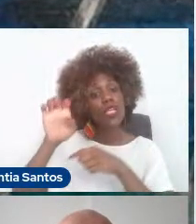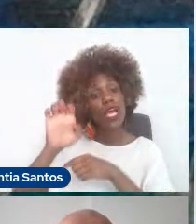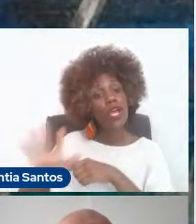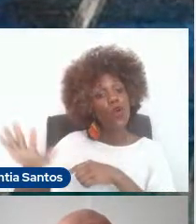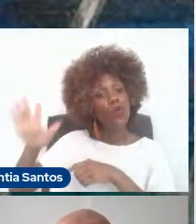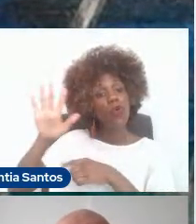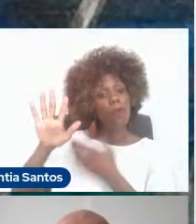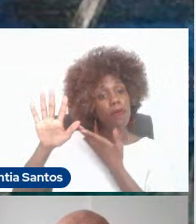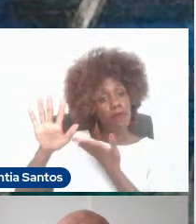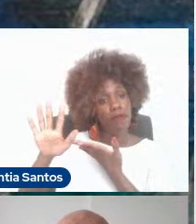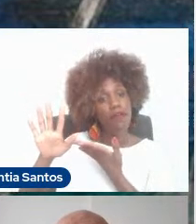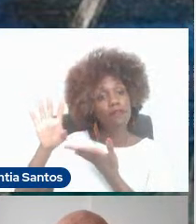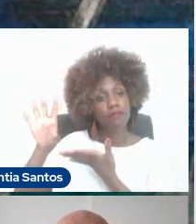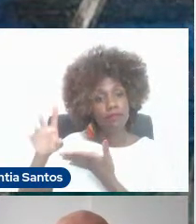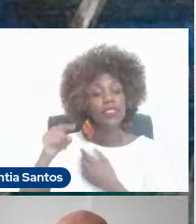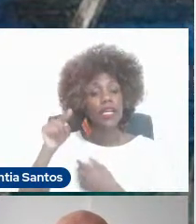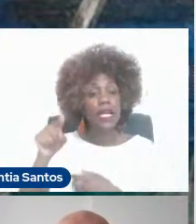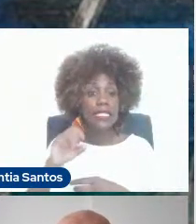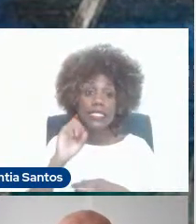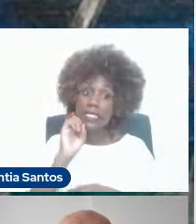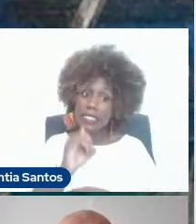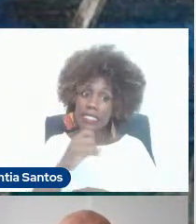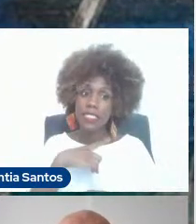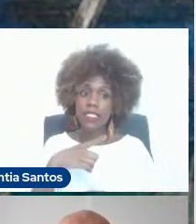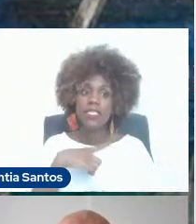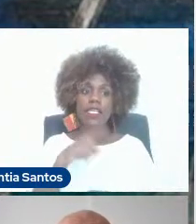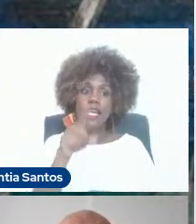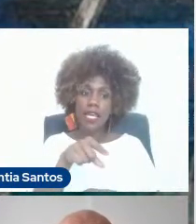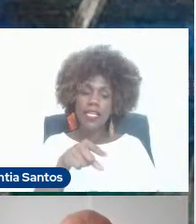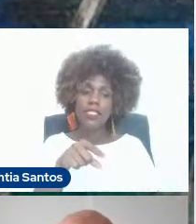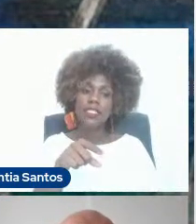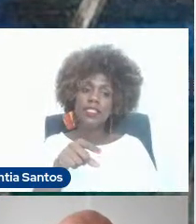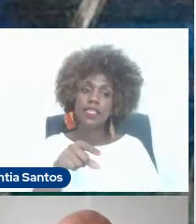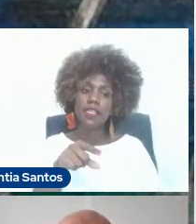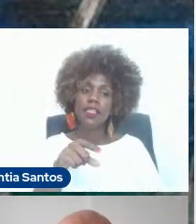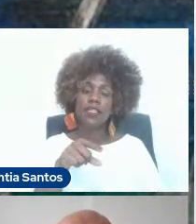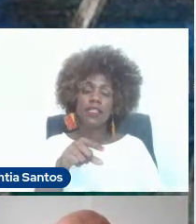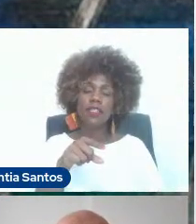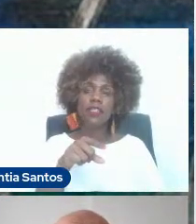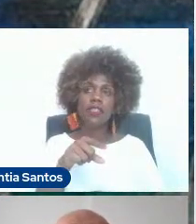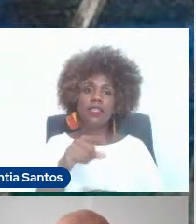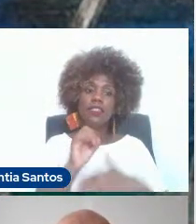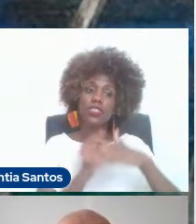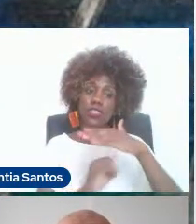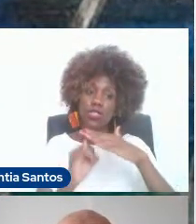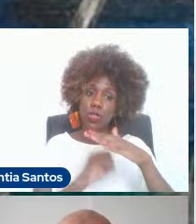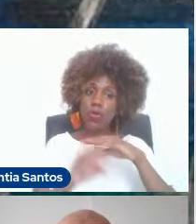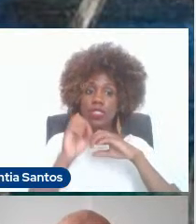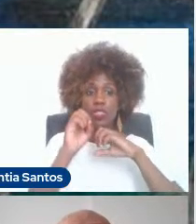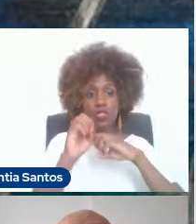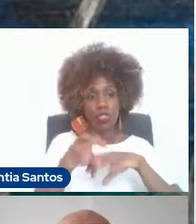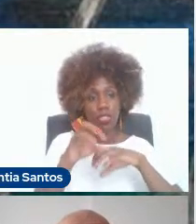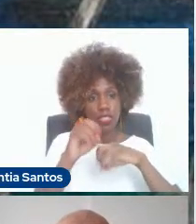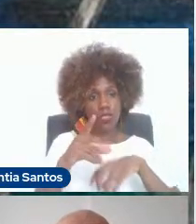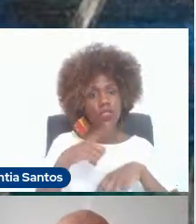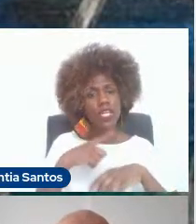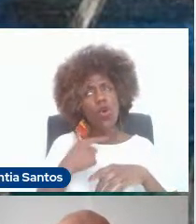e mesmo quando essas instituições em não se abrem para outros gêneros, mais recentemente, para outros tipos de música,